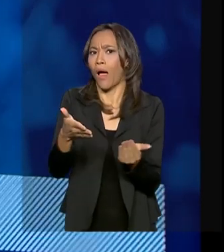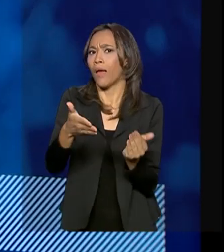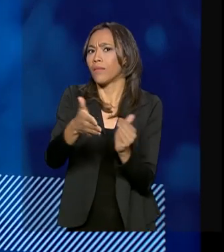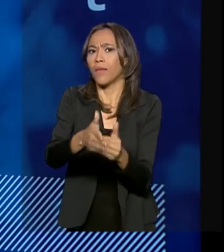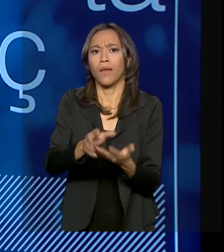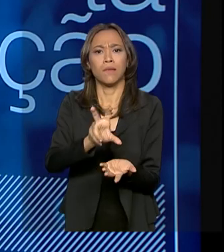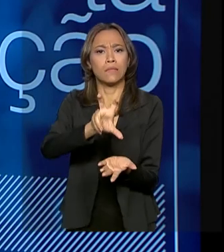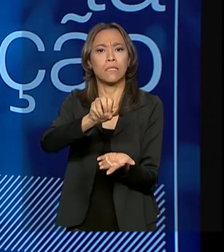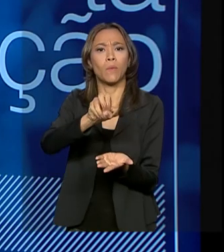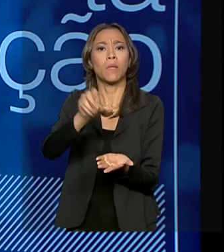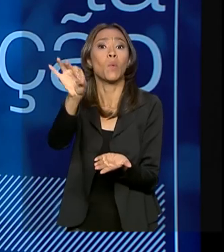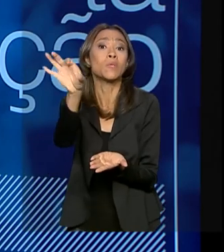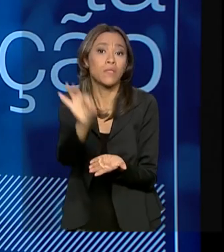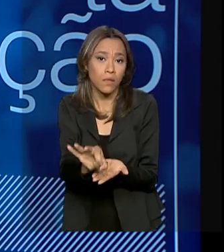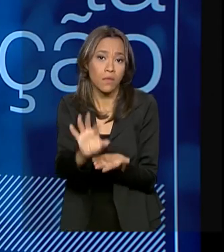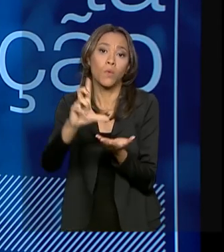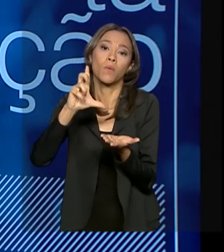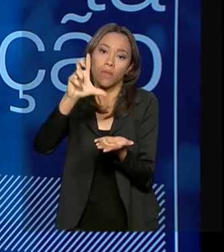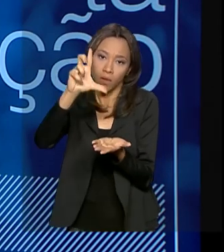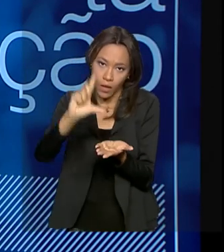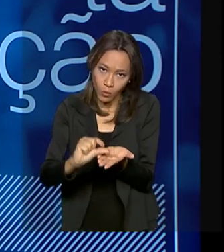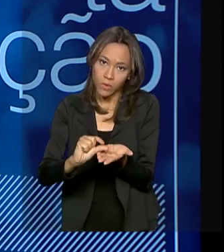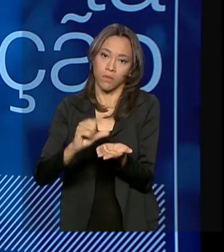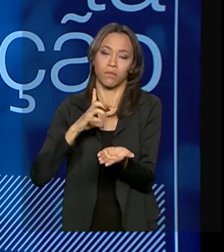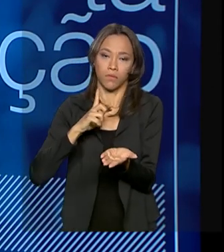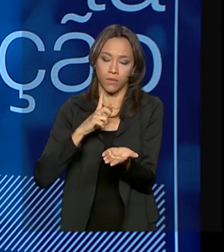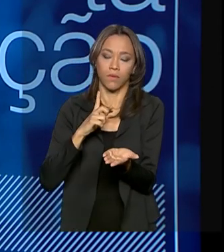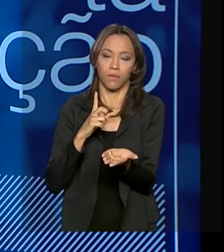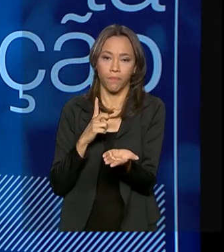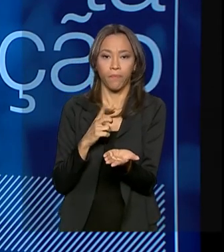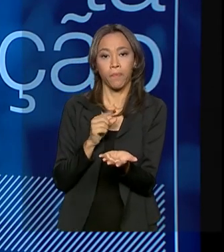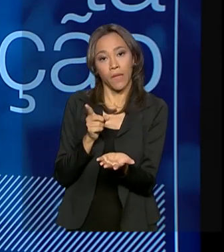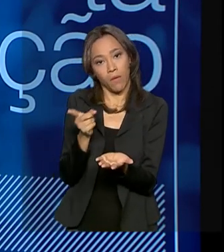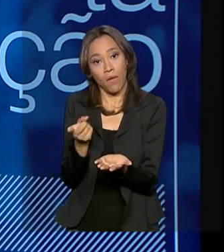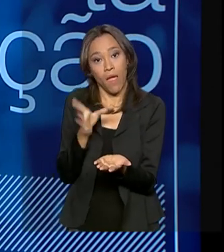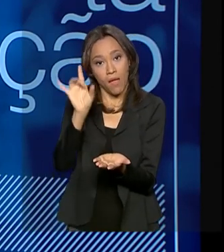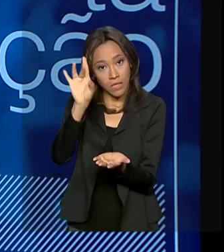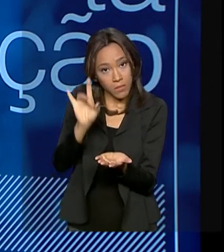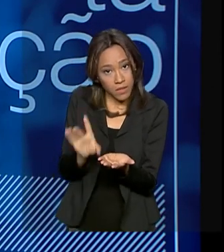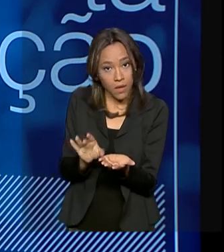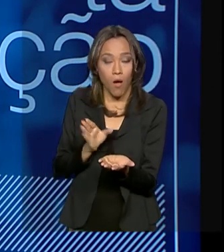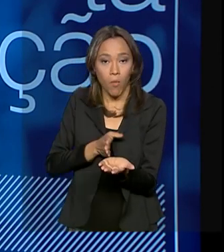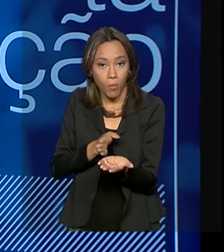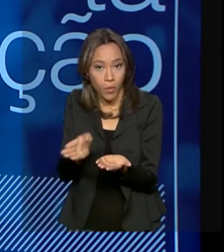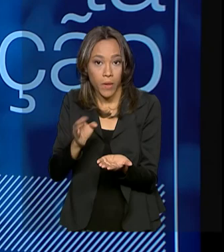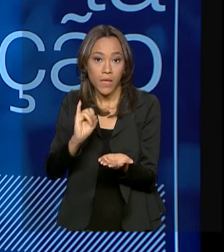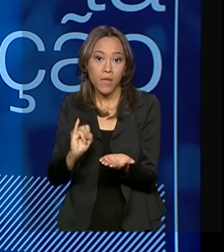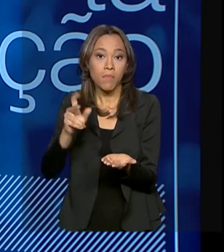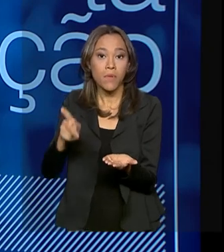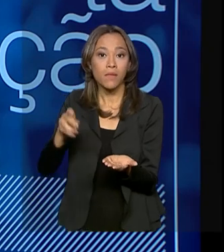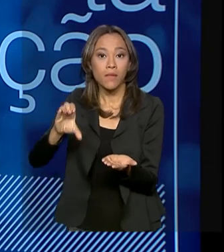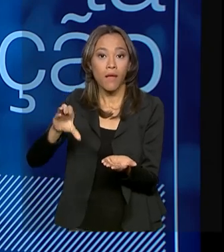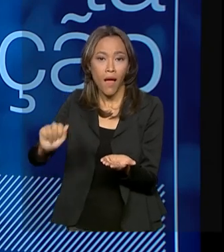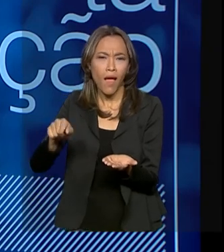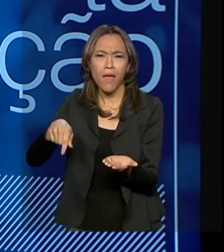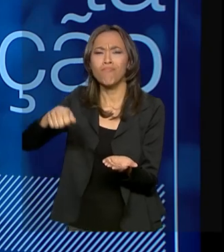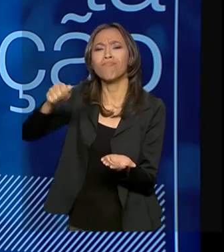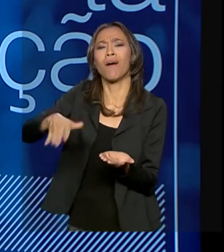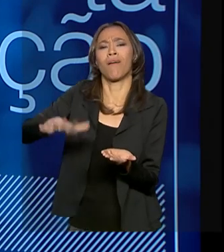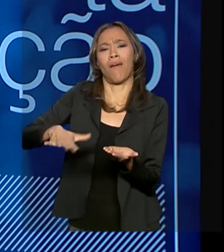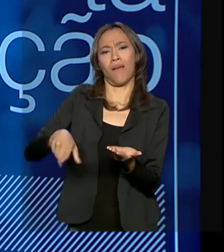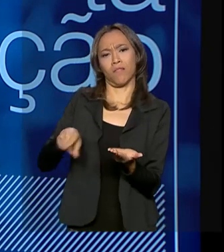50%. Ou seja, essas linhas em especial por IPCA são tão mais baratas